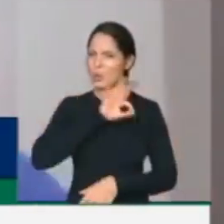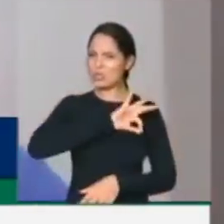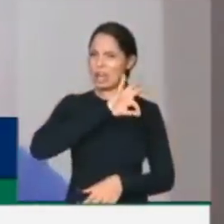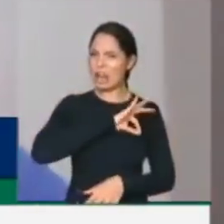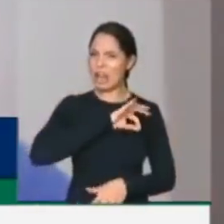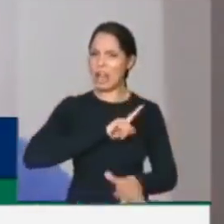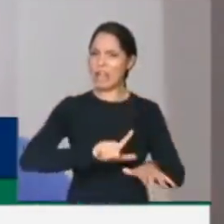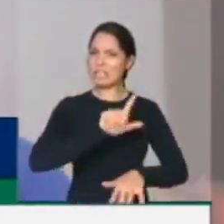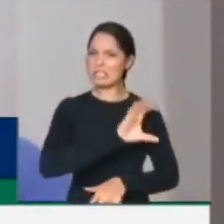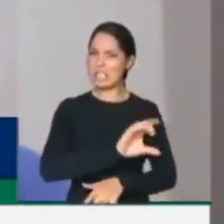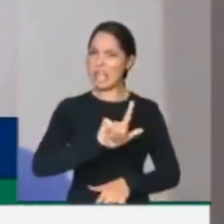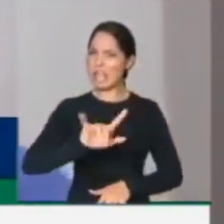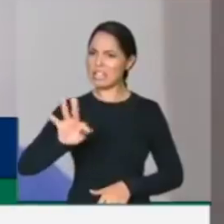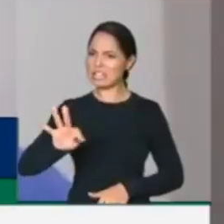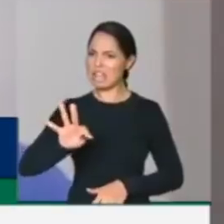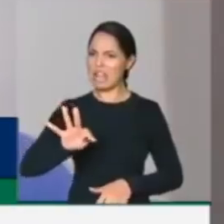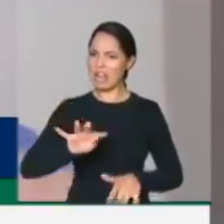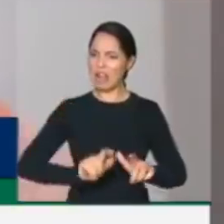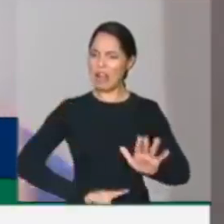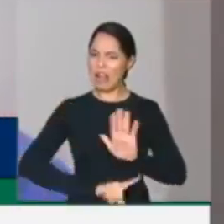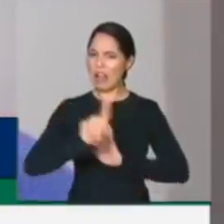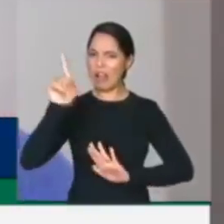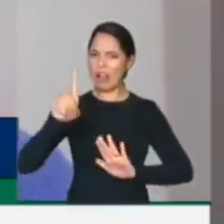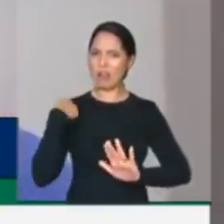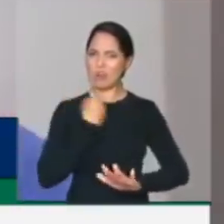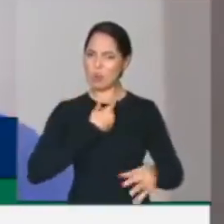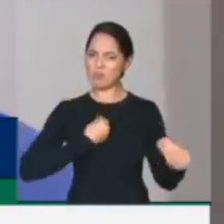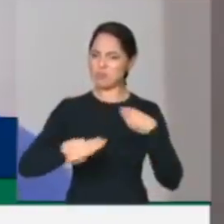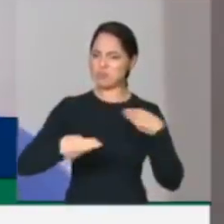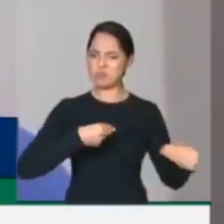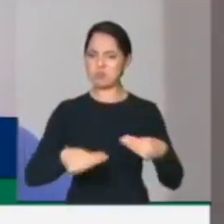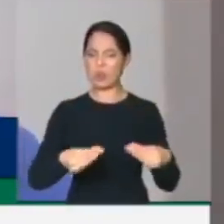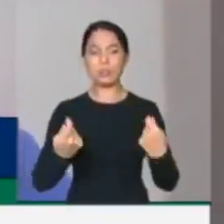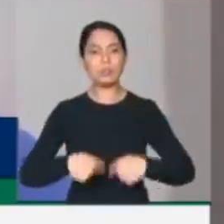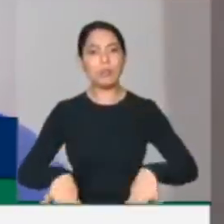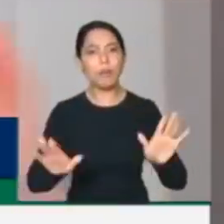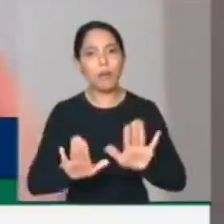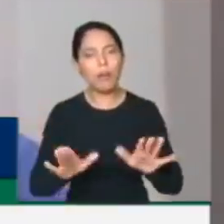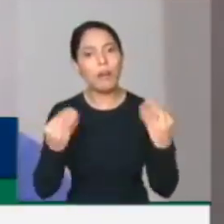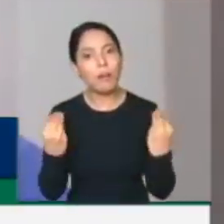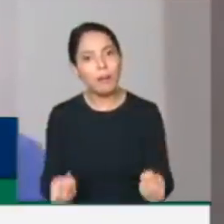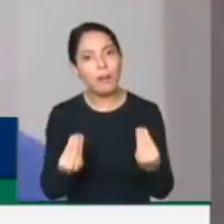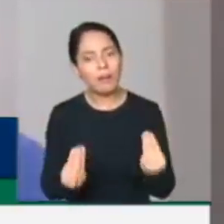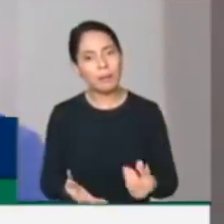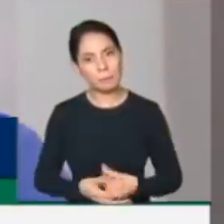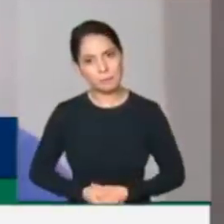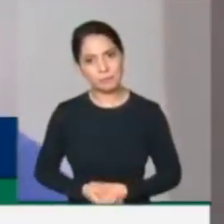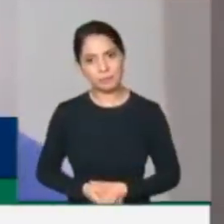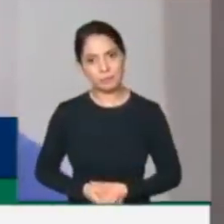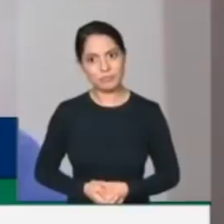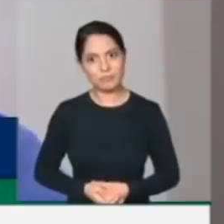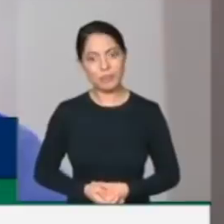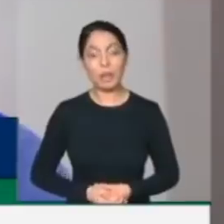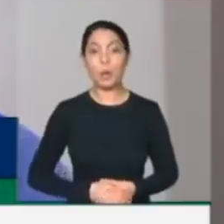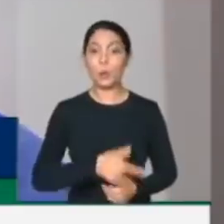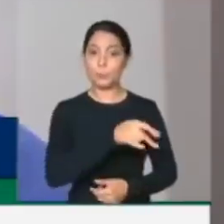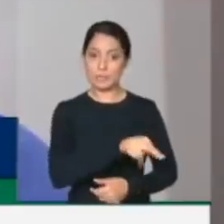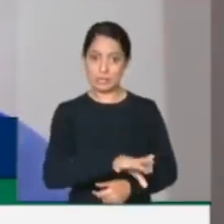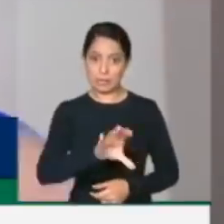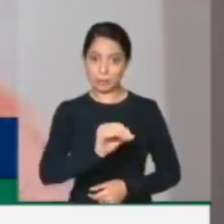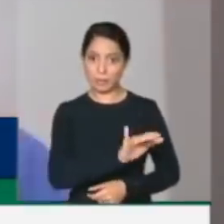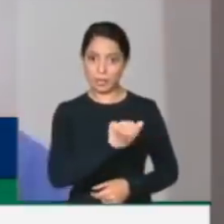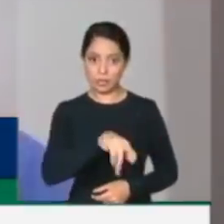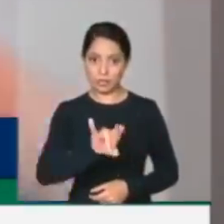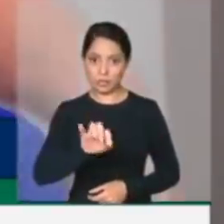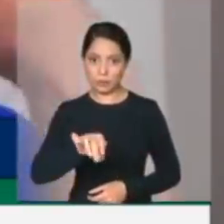precisa aumentar, que a gente não precisa flexibilizar, que a não precisa mitigar o princípio da indisponibilidade, que vigora no direito do